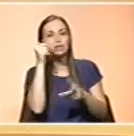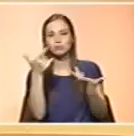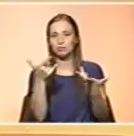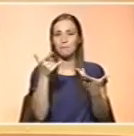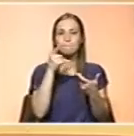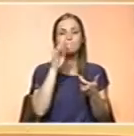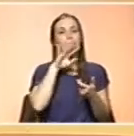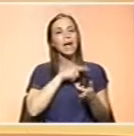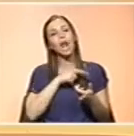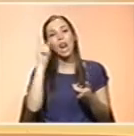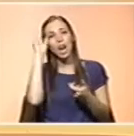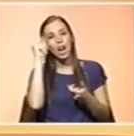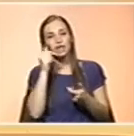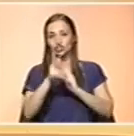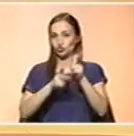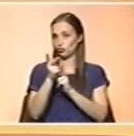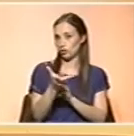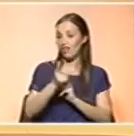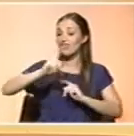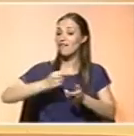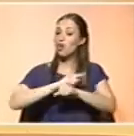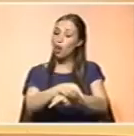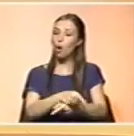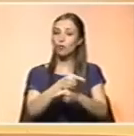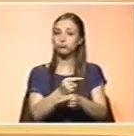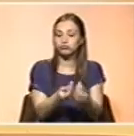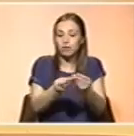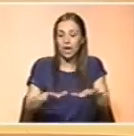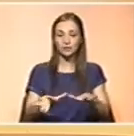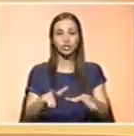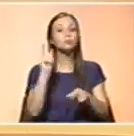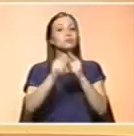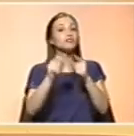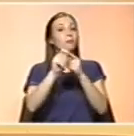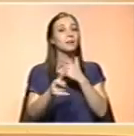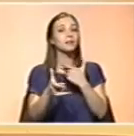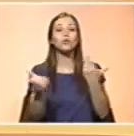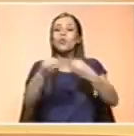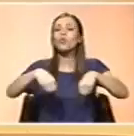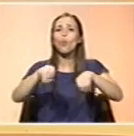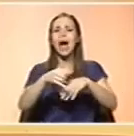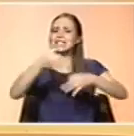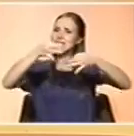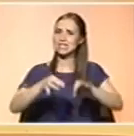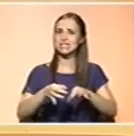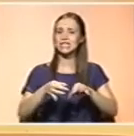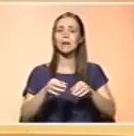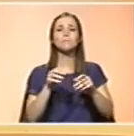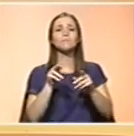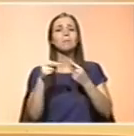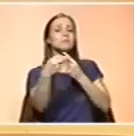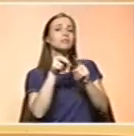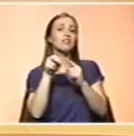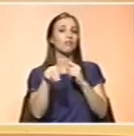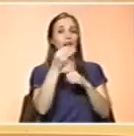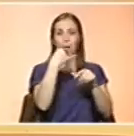e esta vitamina D deve ser prolongada ao longo da primeira infância, sobretudo enquanto não há a garantia de que, do ponto de vista alimentar, mas sobretudo do